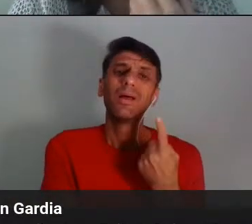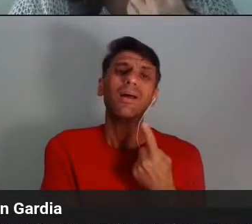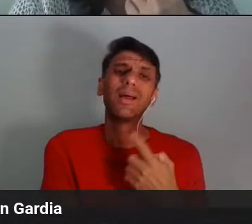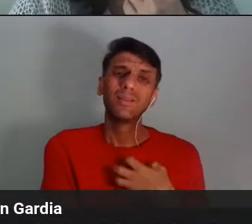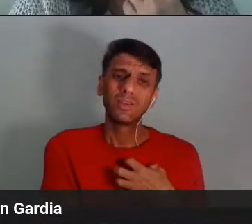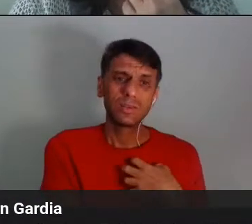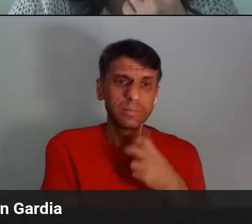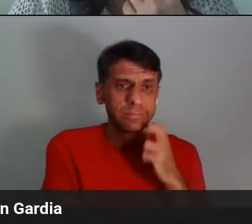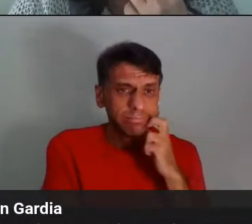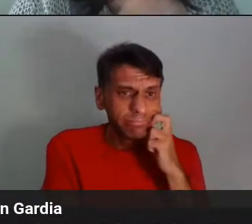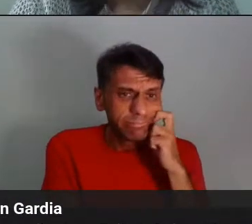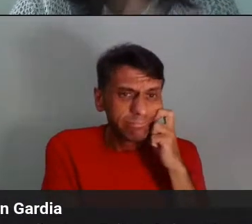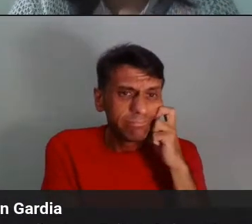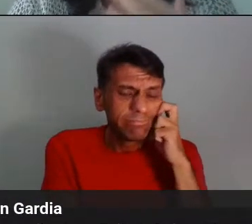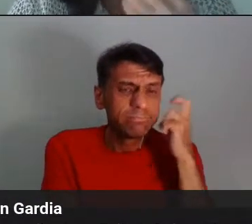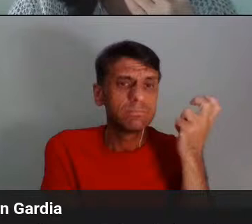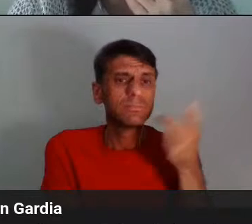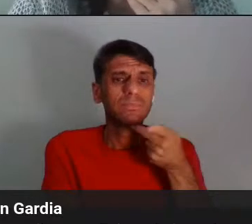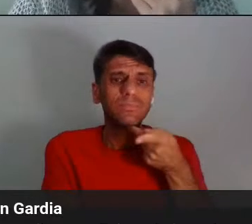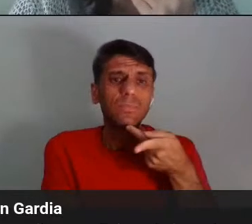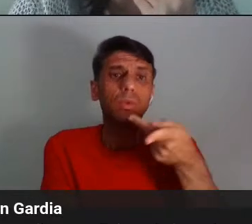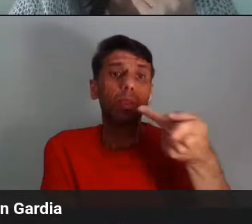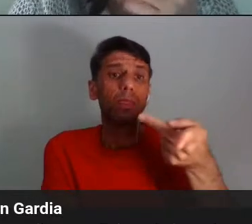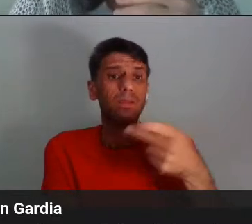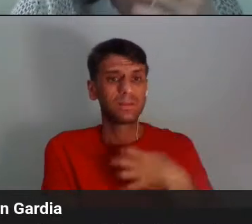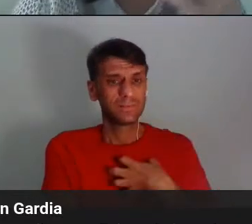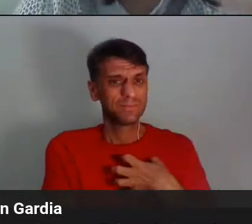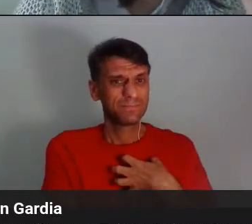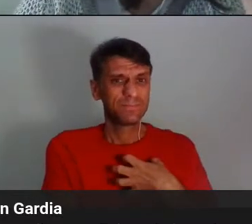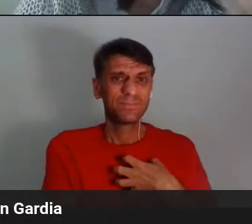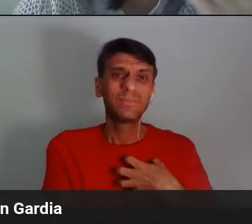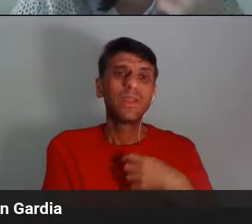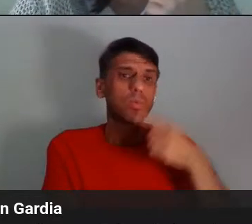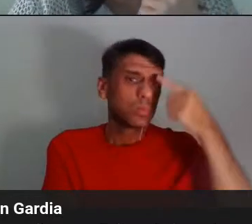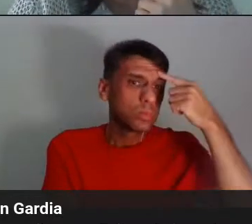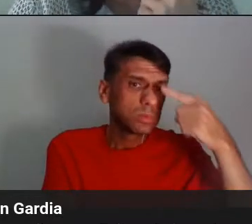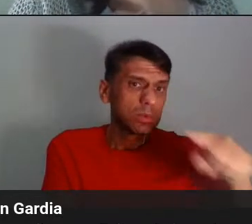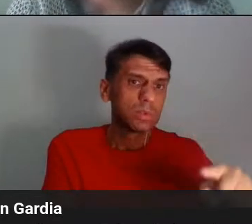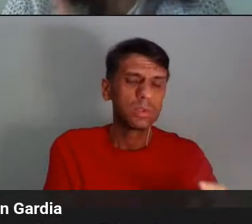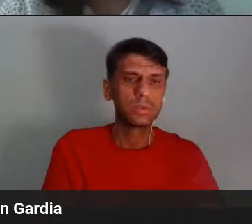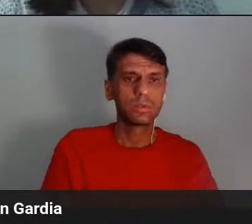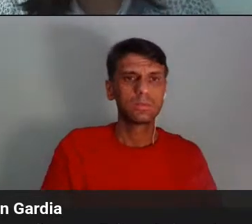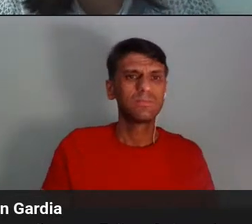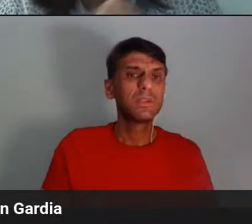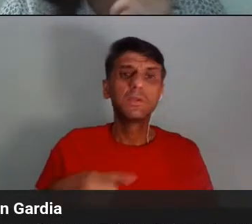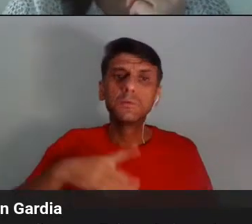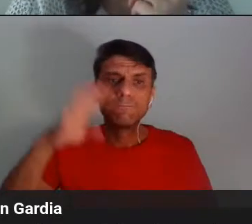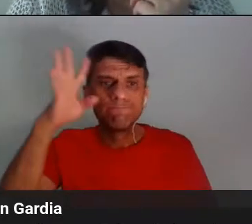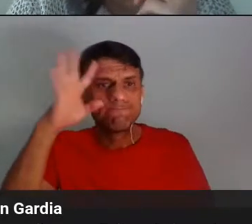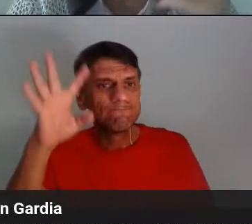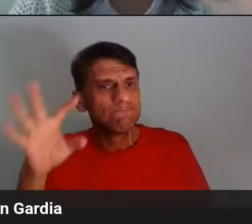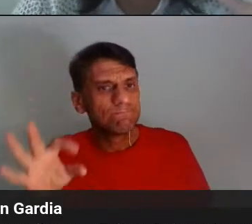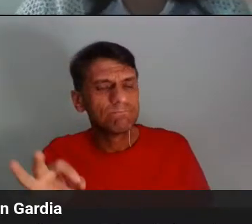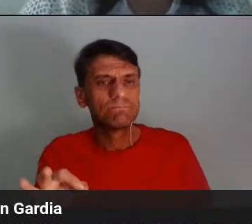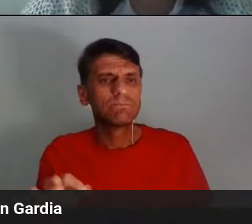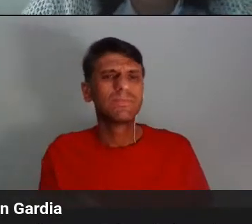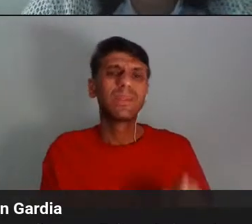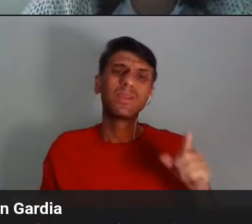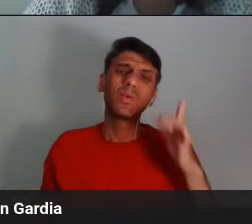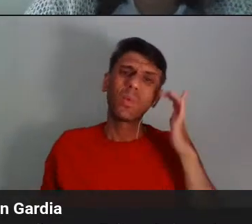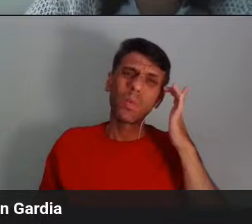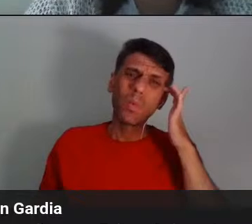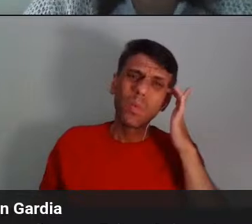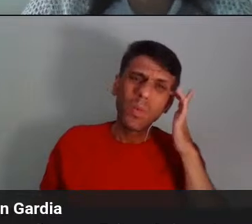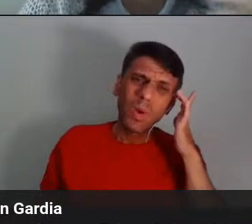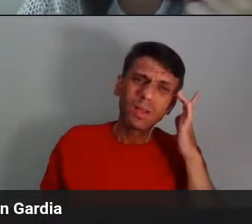vergonha de dizer para as pessoas que a gente tem. Olha, eu não sei isso, isso aqui eu não entendi direito, isso aqui eu acho que não